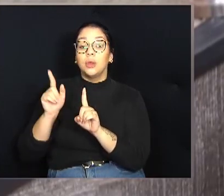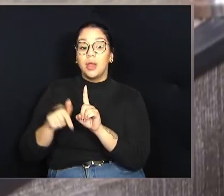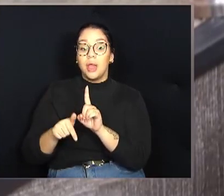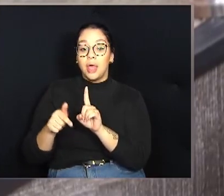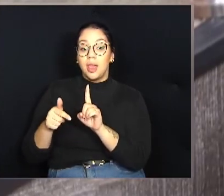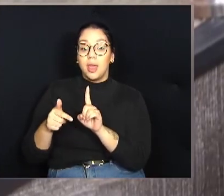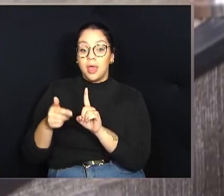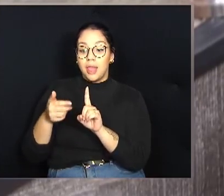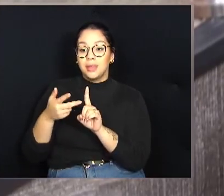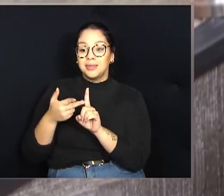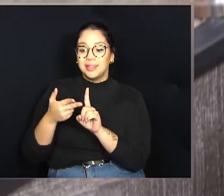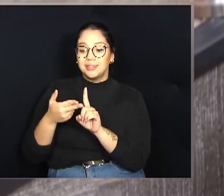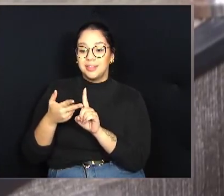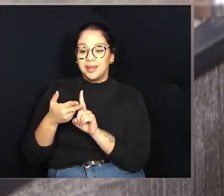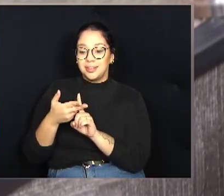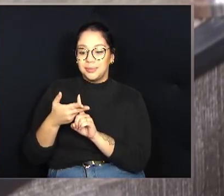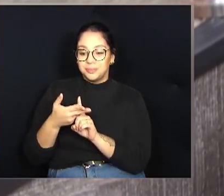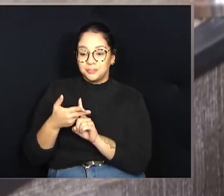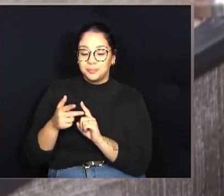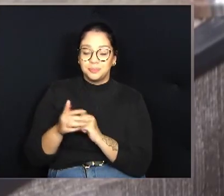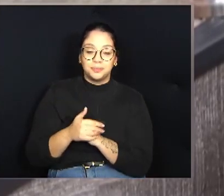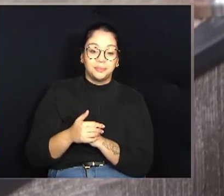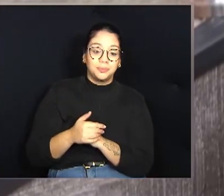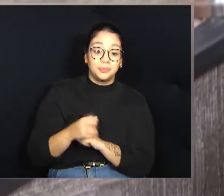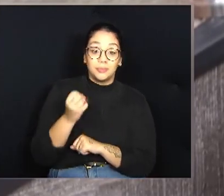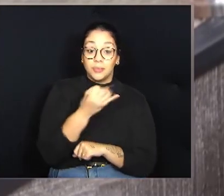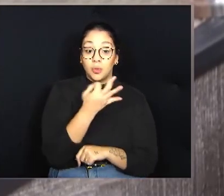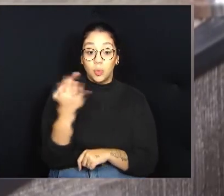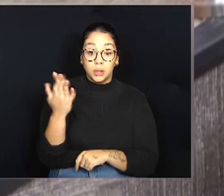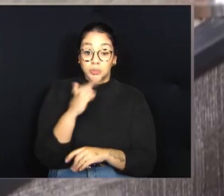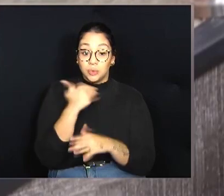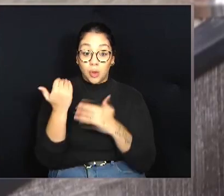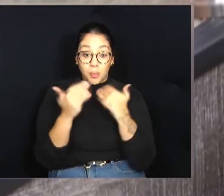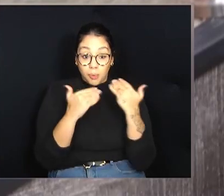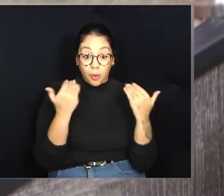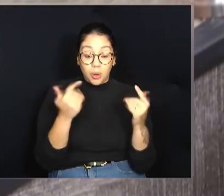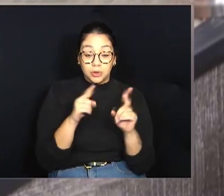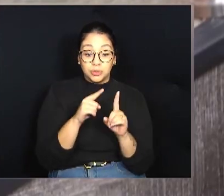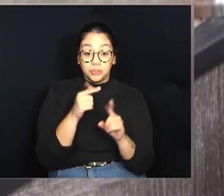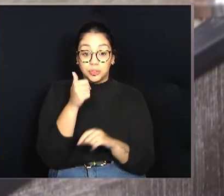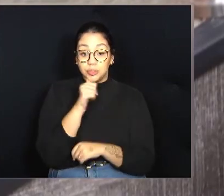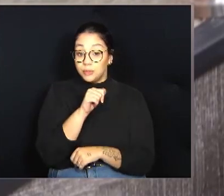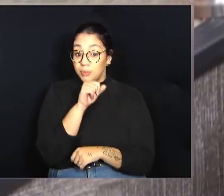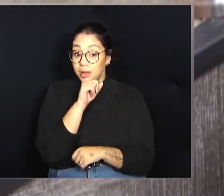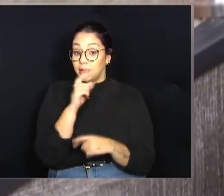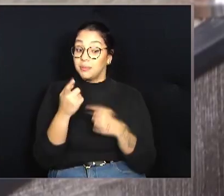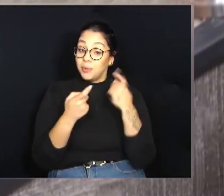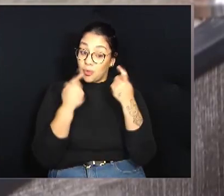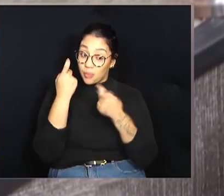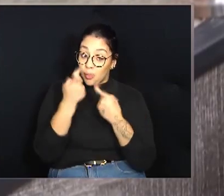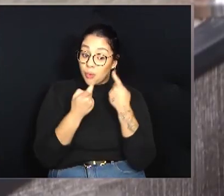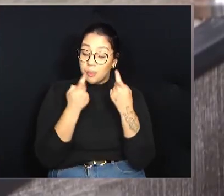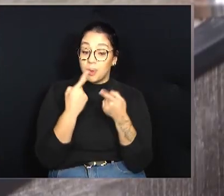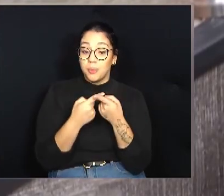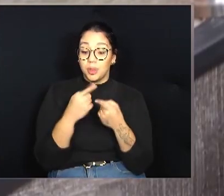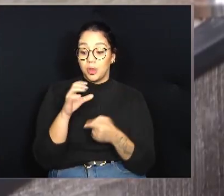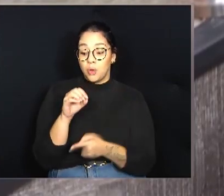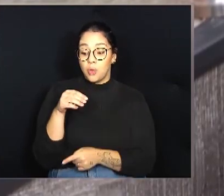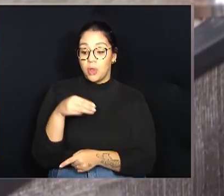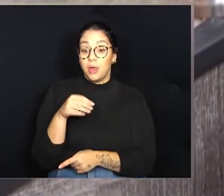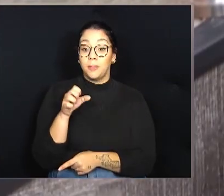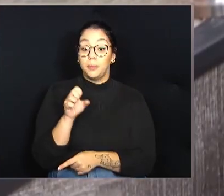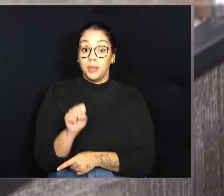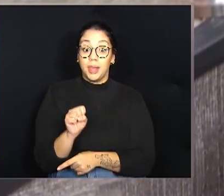né. E quando a gente vai olhar o número de mortes, de mortes maternas, isso nos preocupa muito, porque a OMS, ela